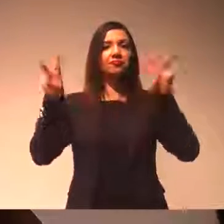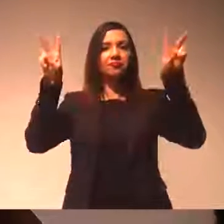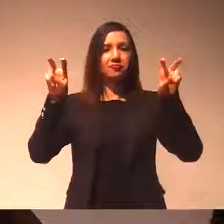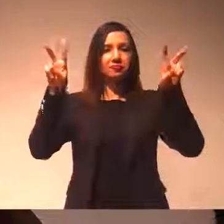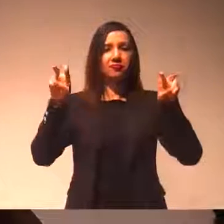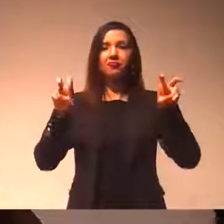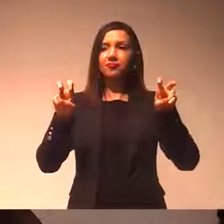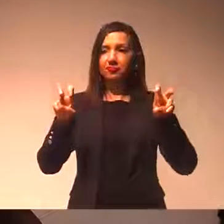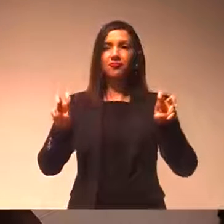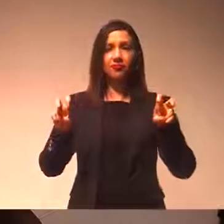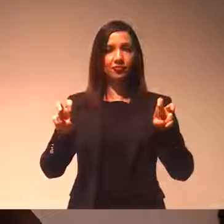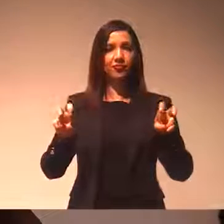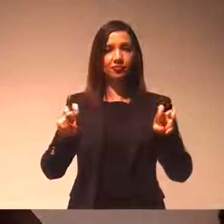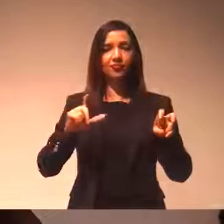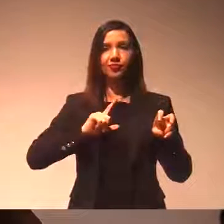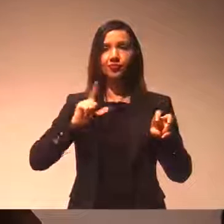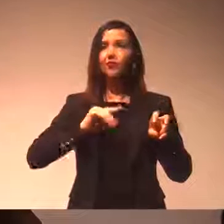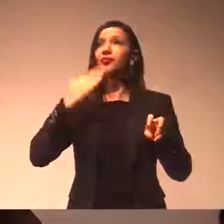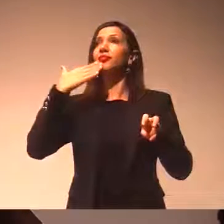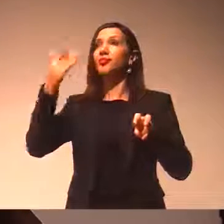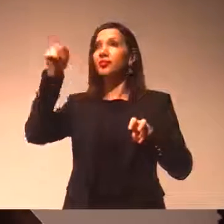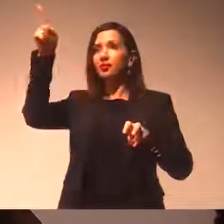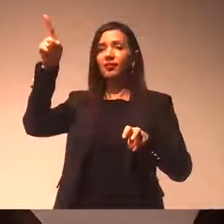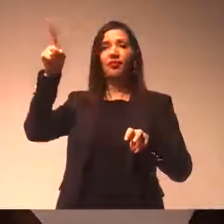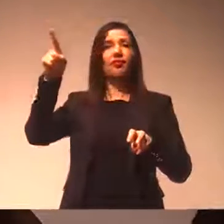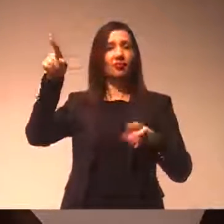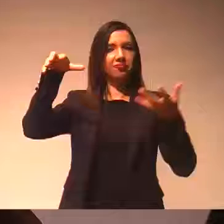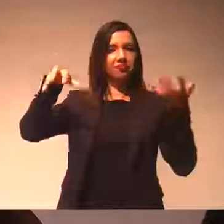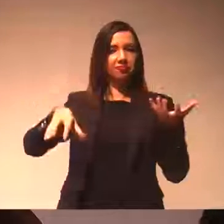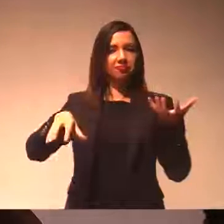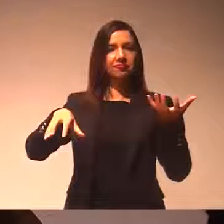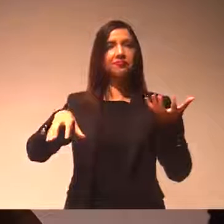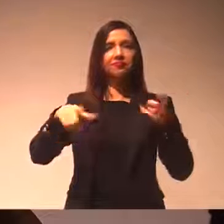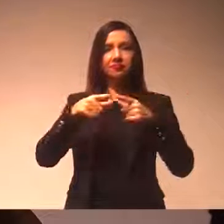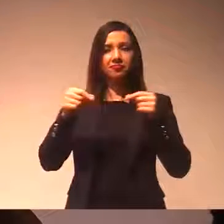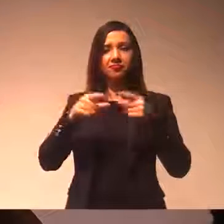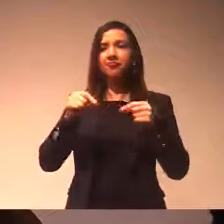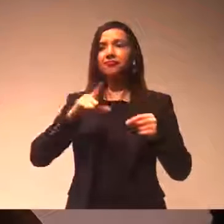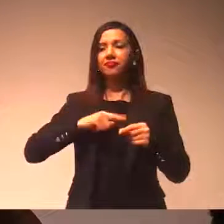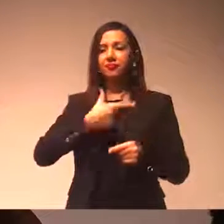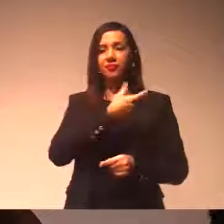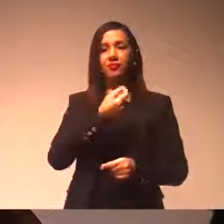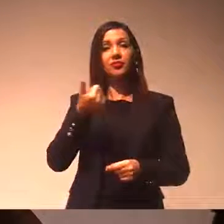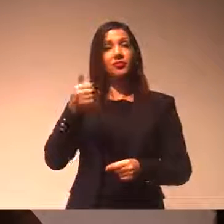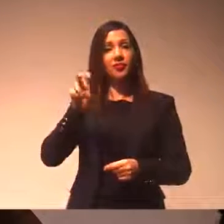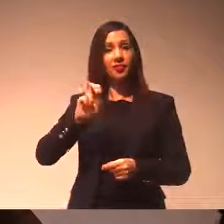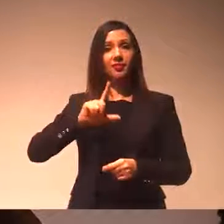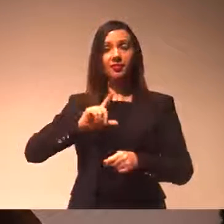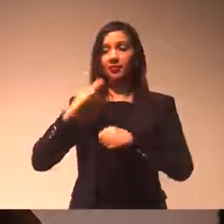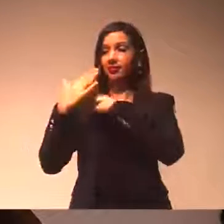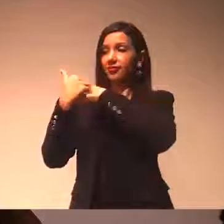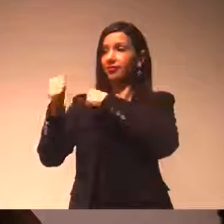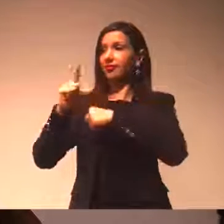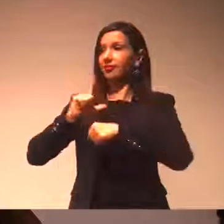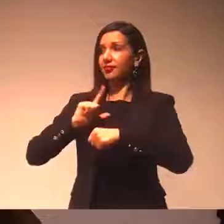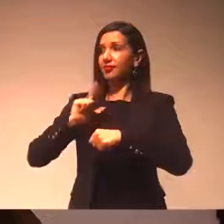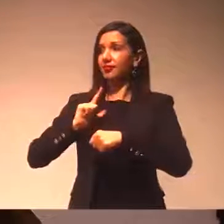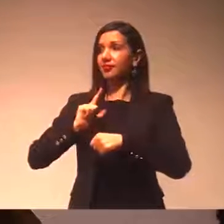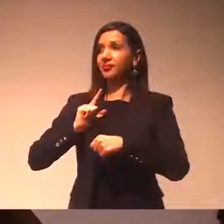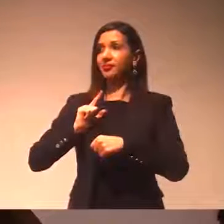que está lá no Supremo. Então, em 2015, quando fui chamado pelo